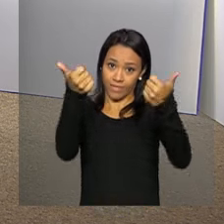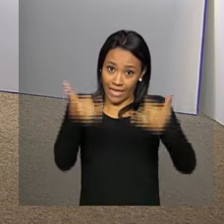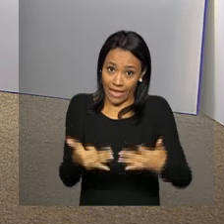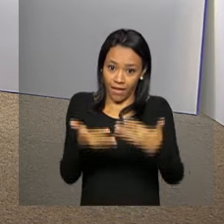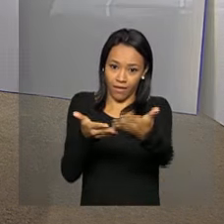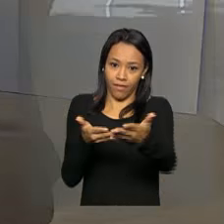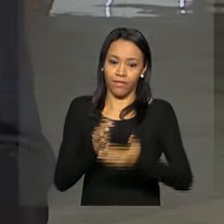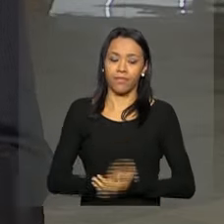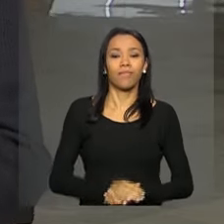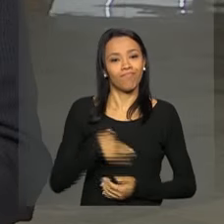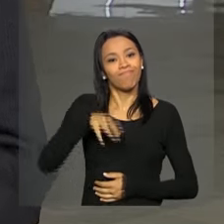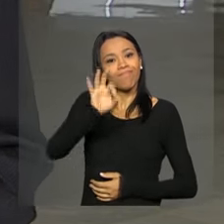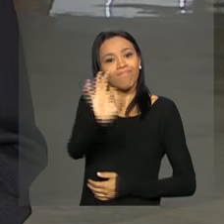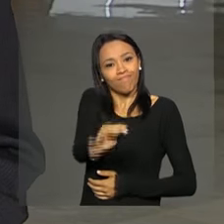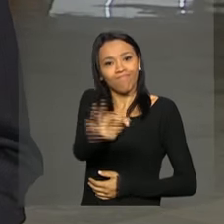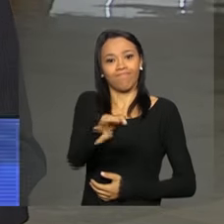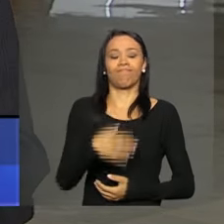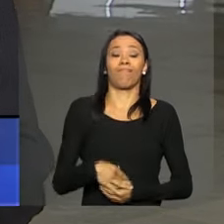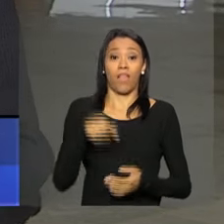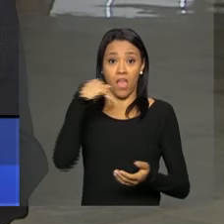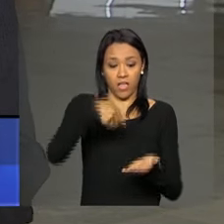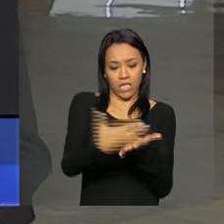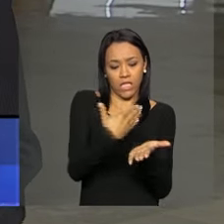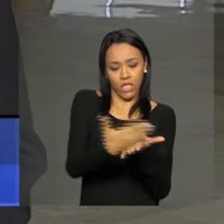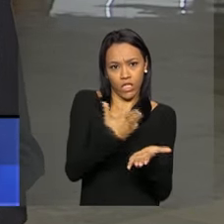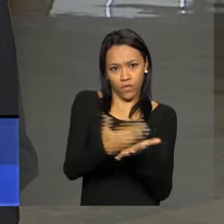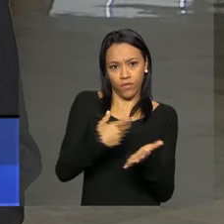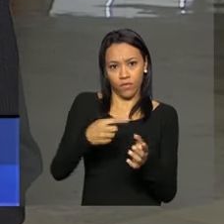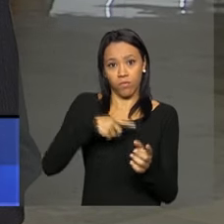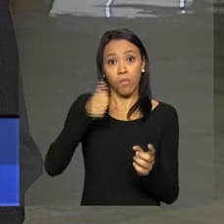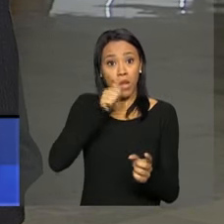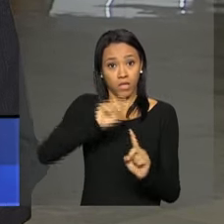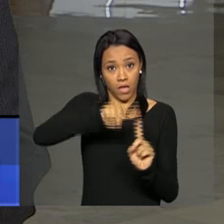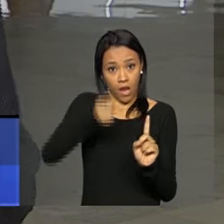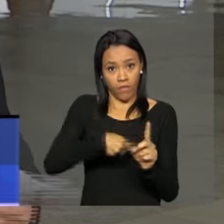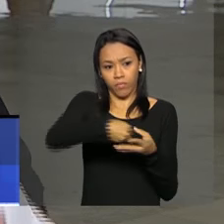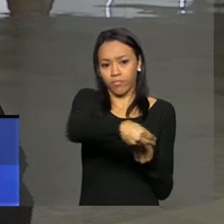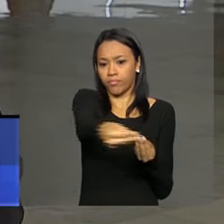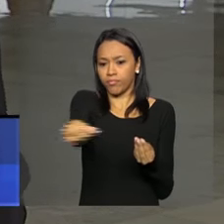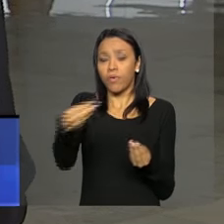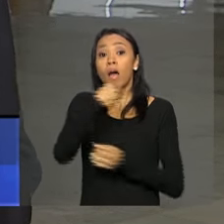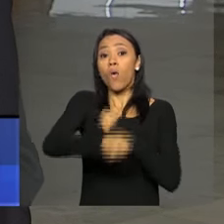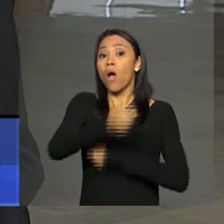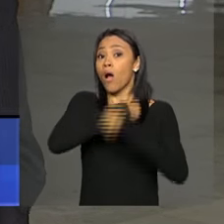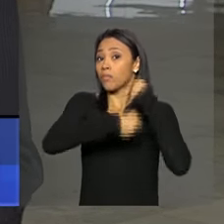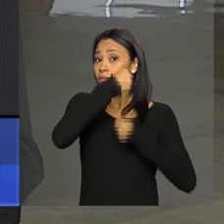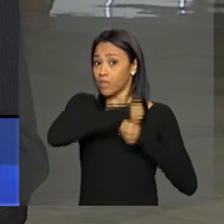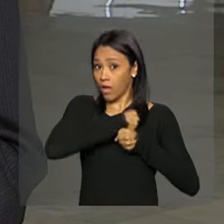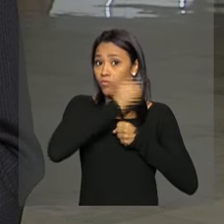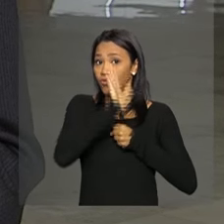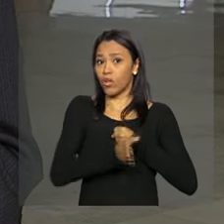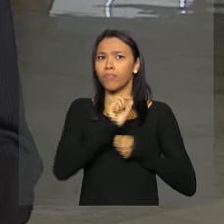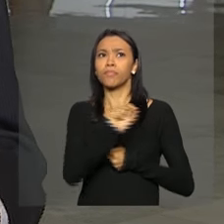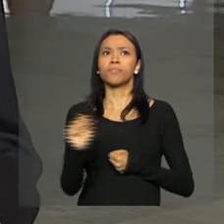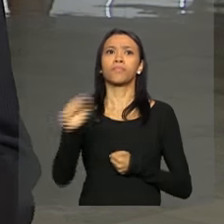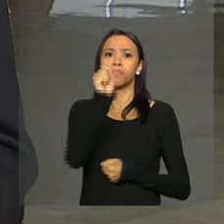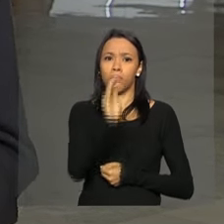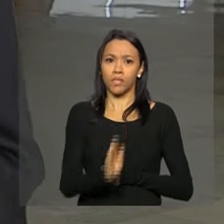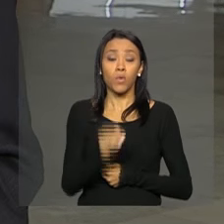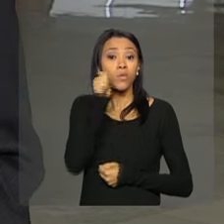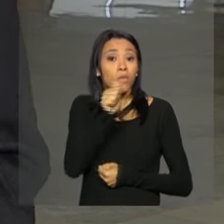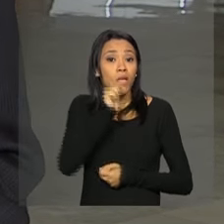Oi Jaime, é isso mesmo. Bom, essas cadernetas da gestante, elas começaram a ser distribuídas no ano passado em todo o país a mulheres